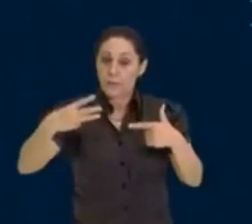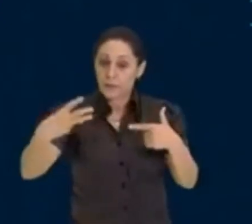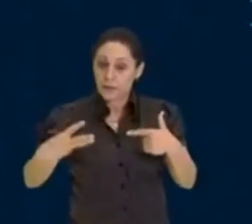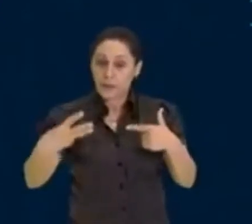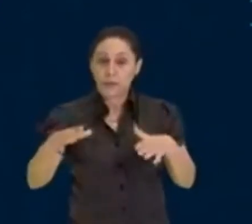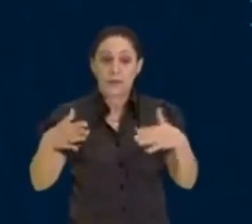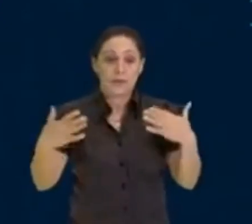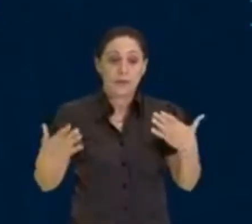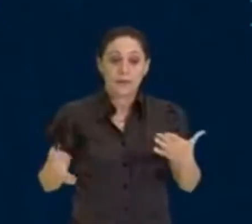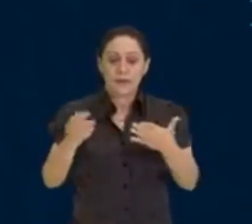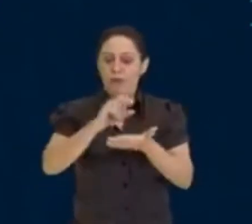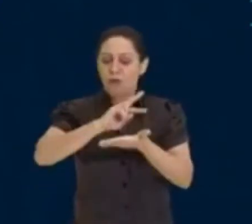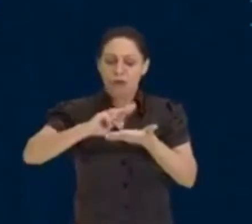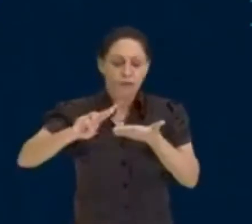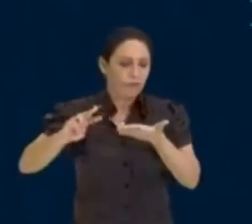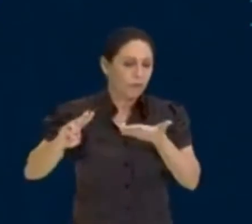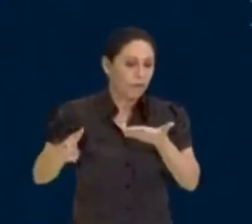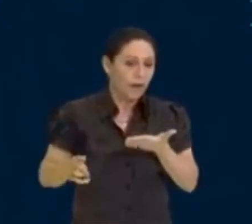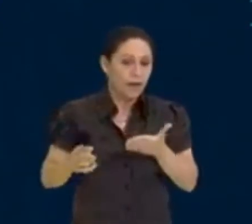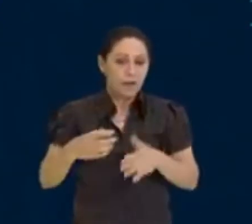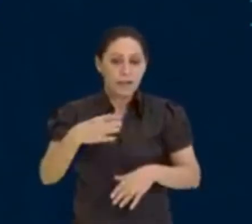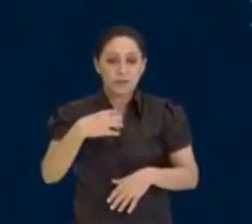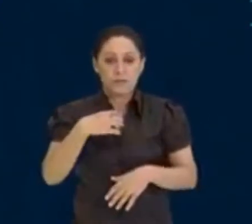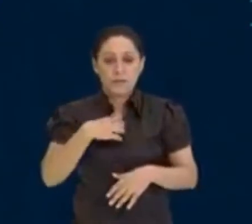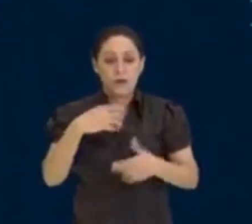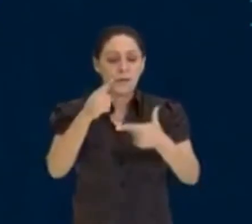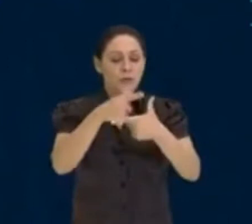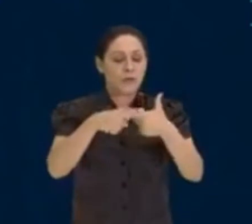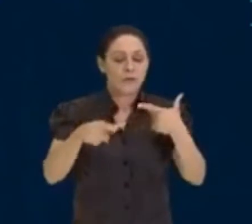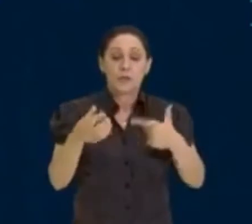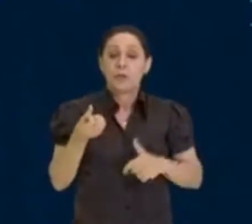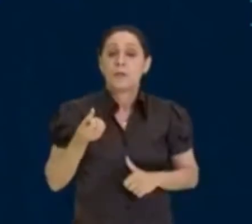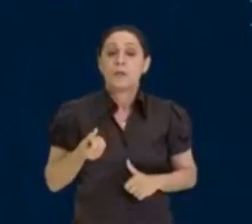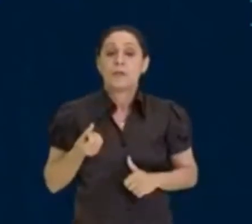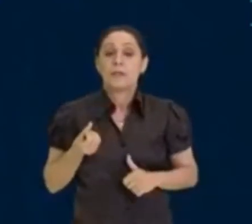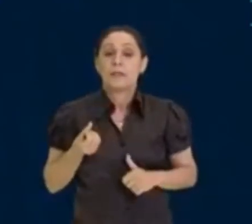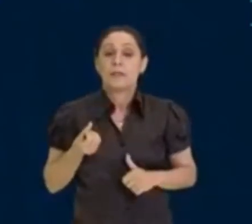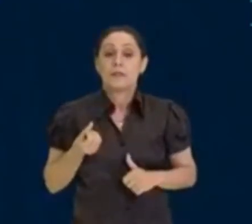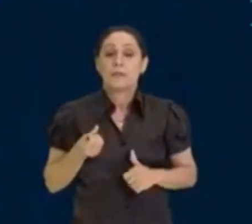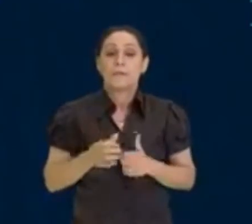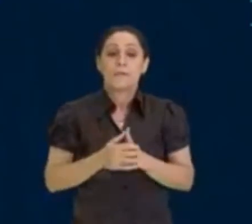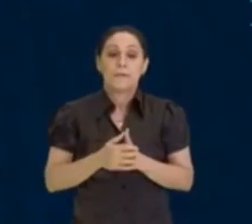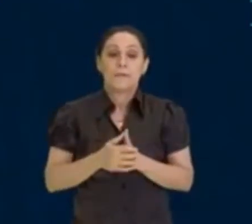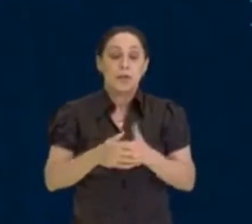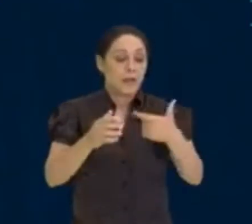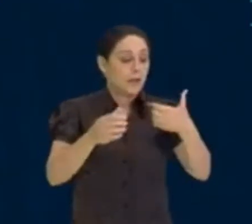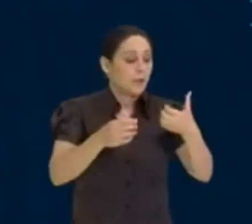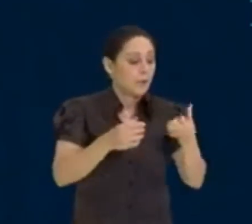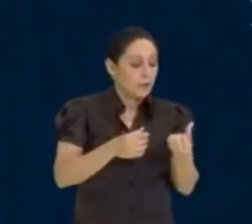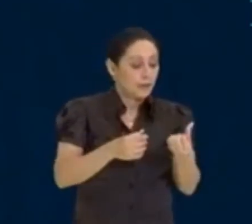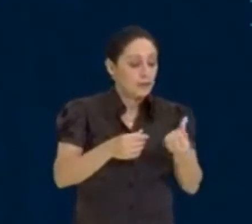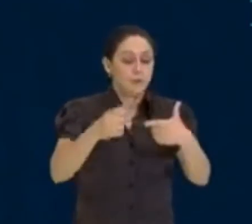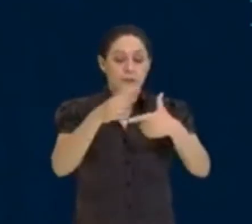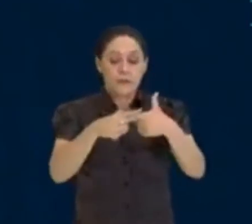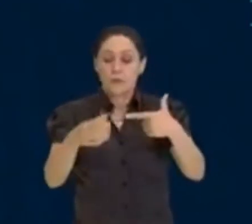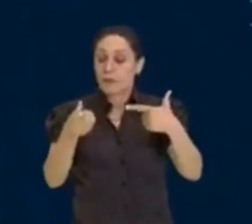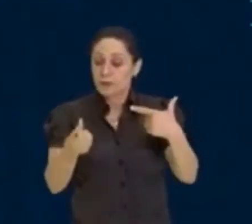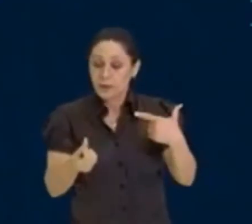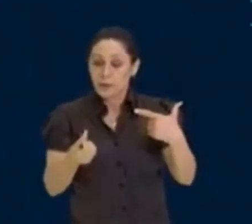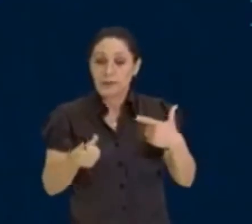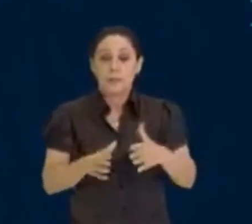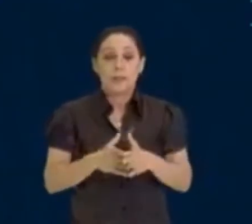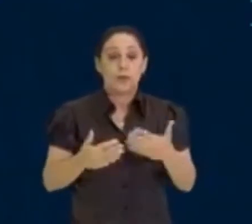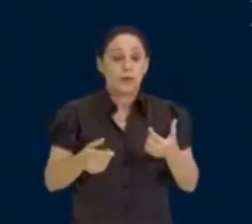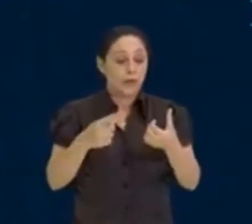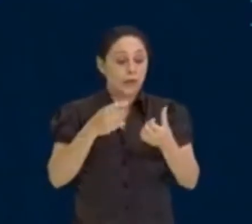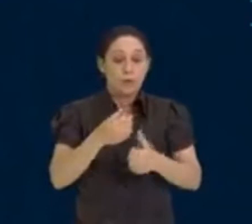eu tenho aqui várias possibilidades de dividir o número 6, ó, por 6 também. Então, quando um número ele é